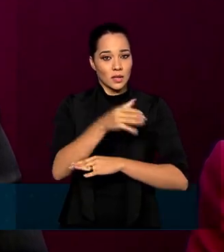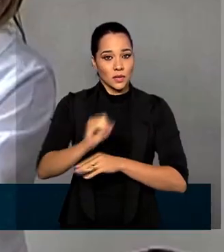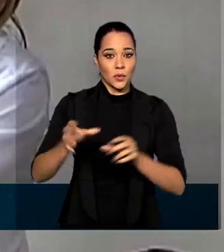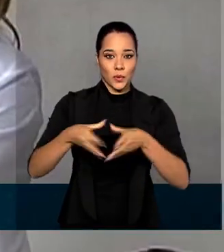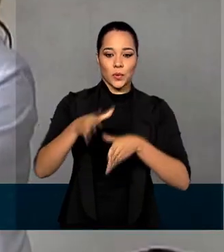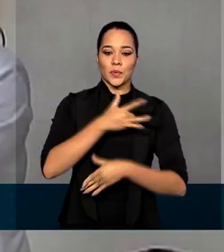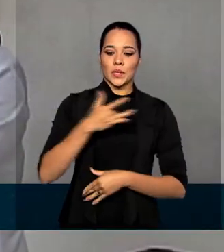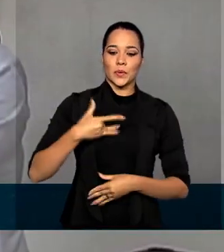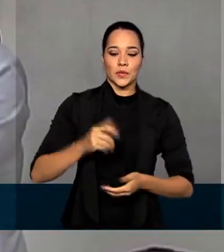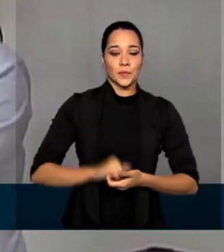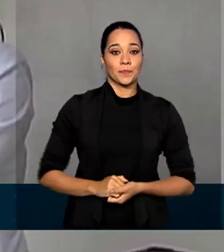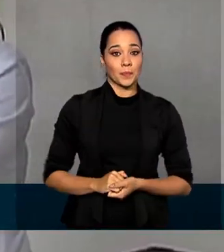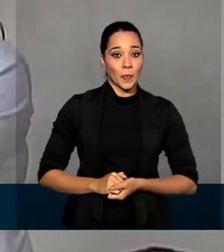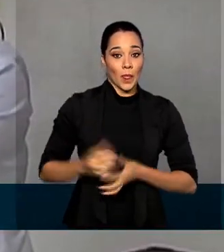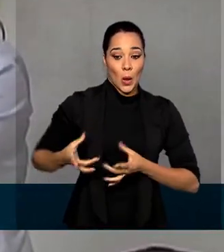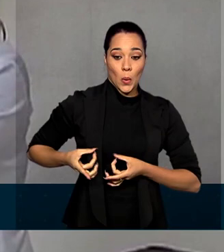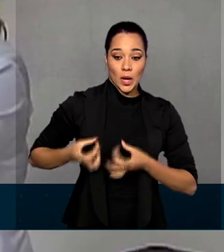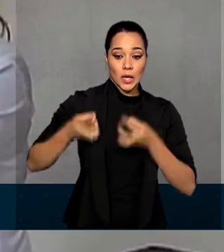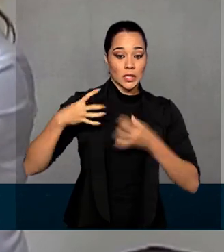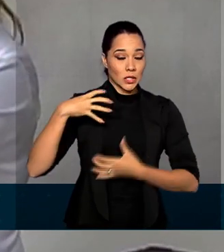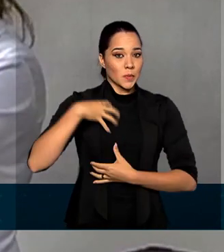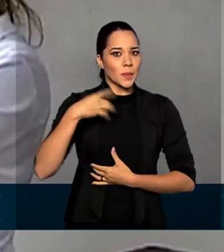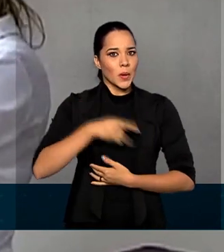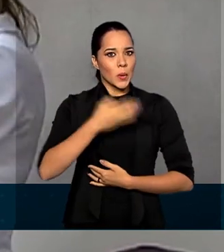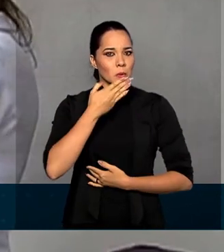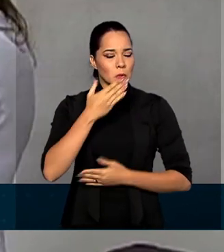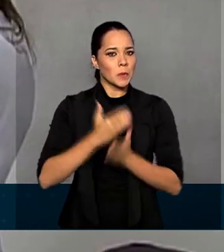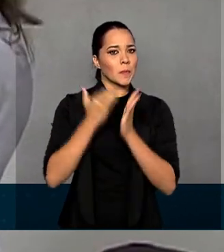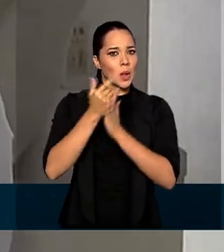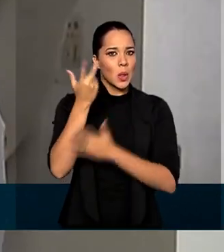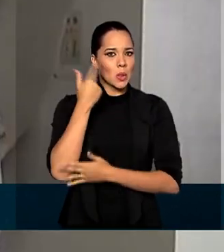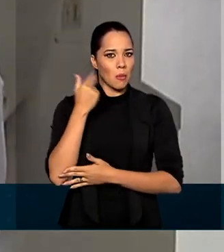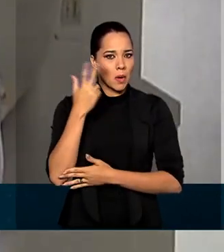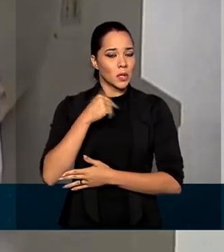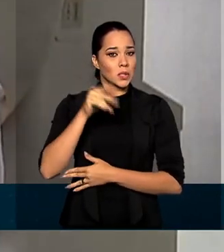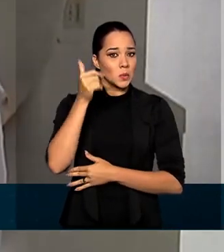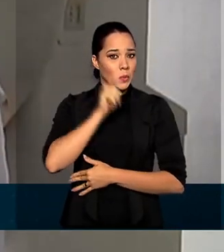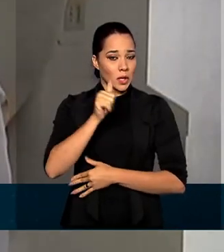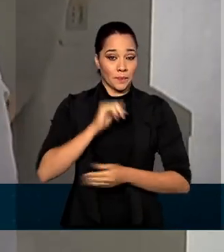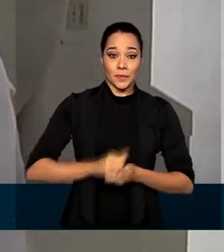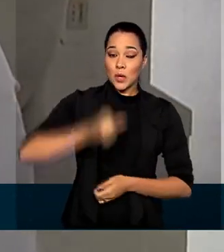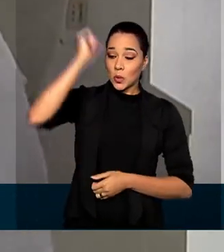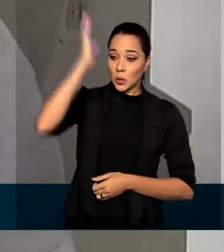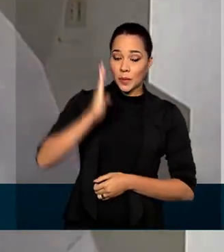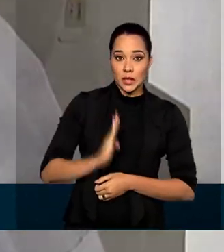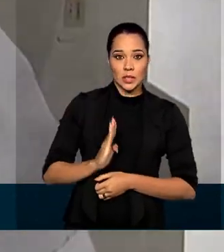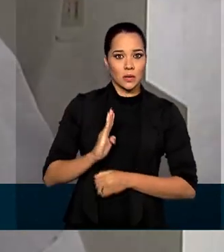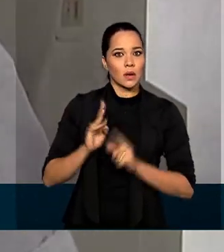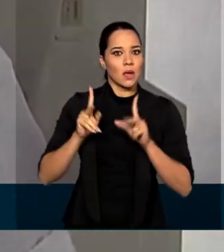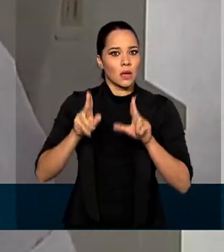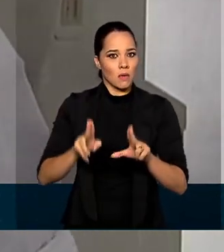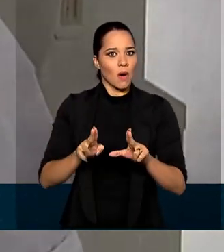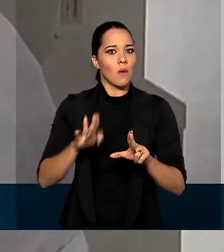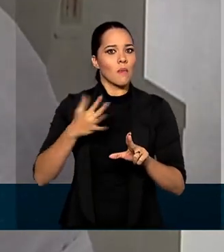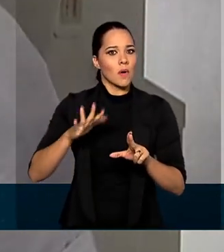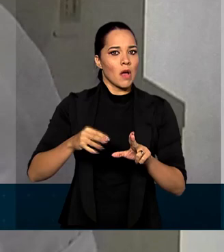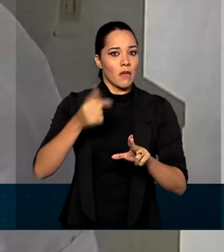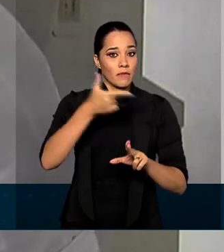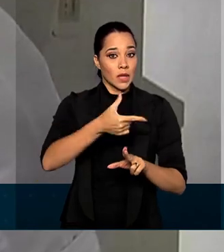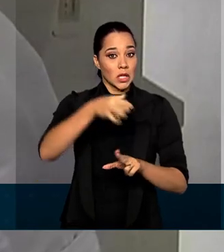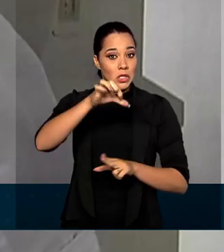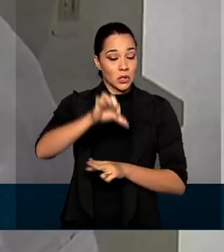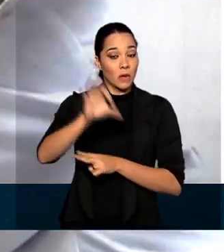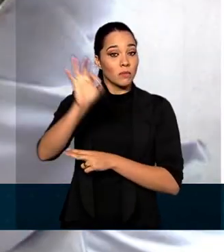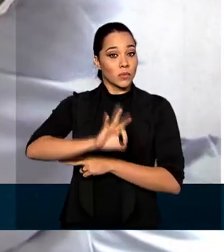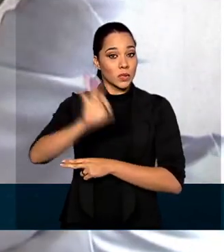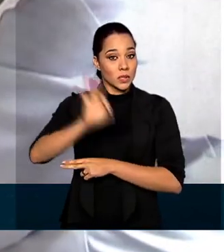de saúde. O câncer de mama é o tipo mais comum entre as mulheres. No Brasil, corresponde a cerca de 29